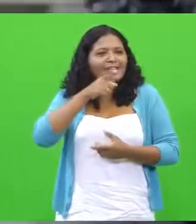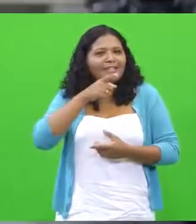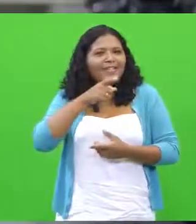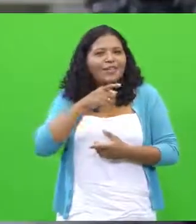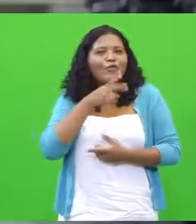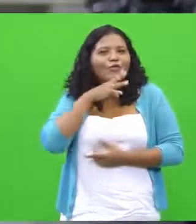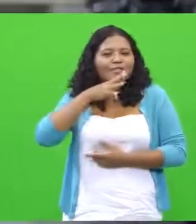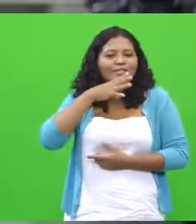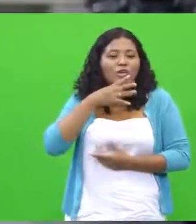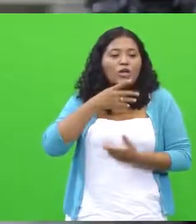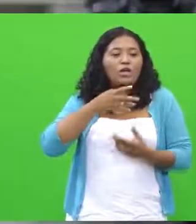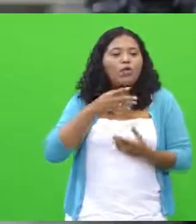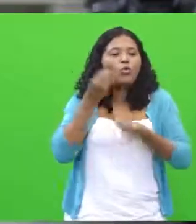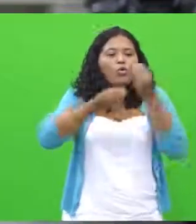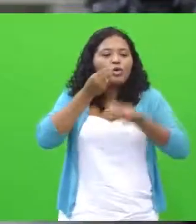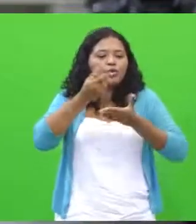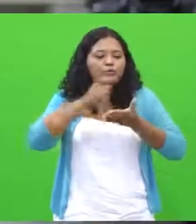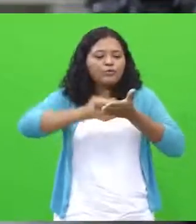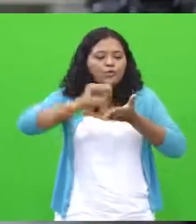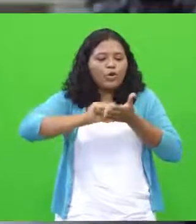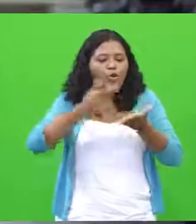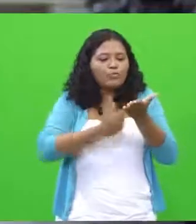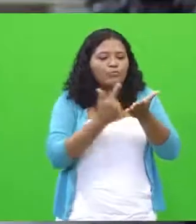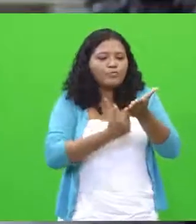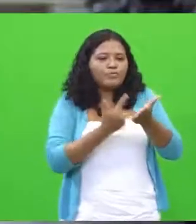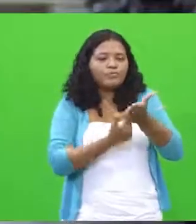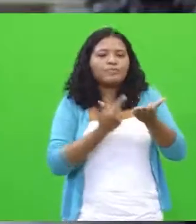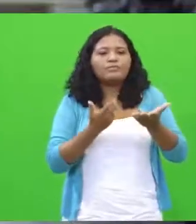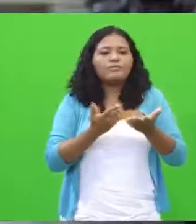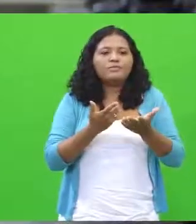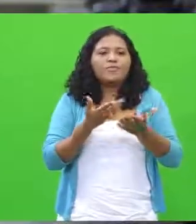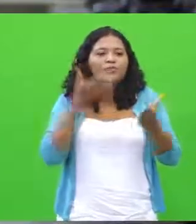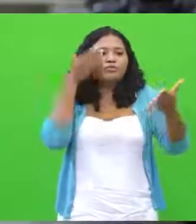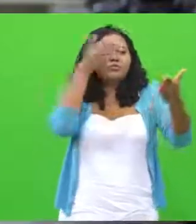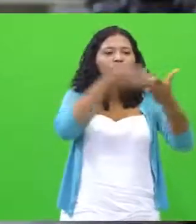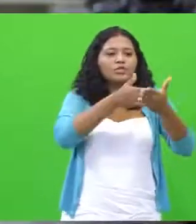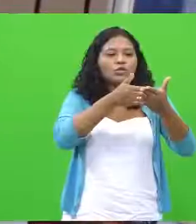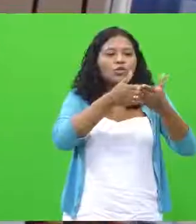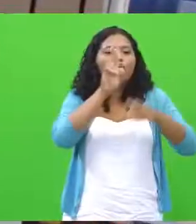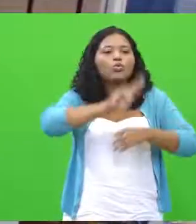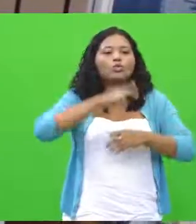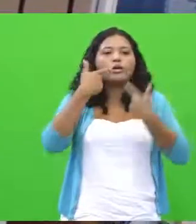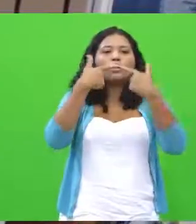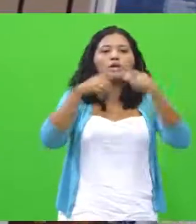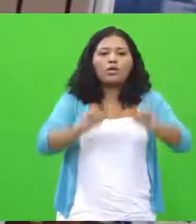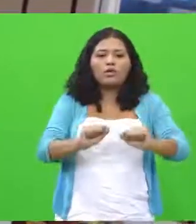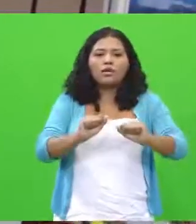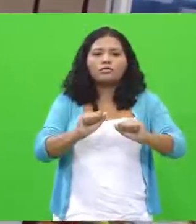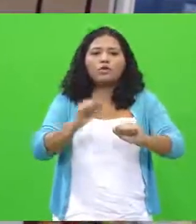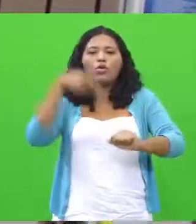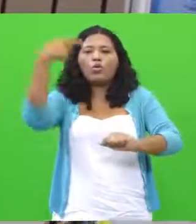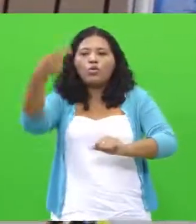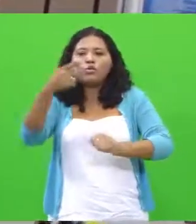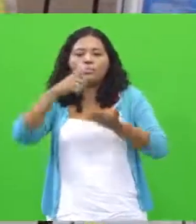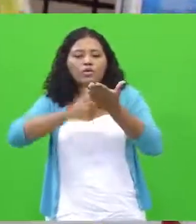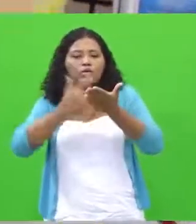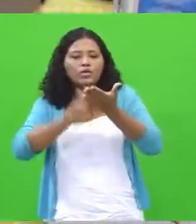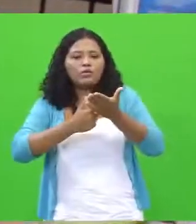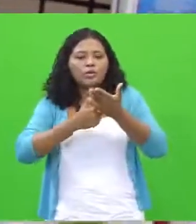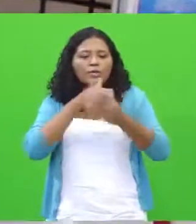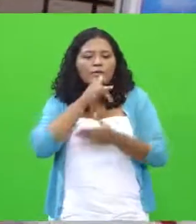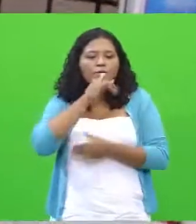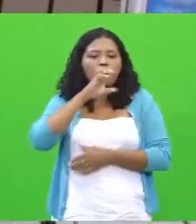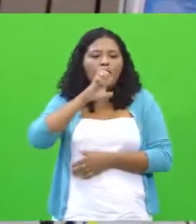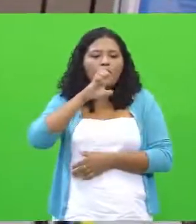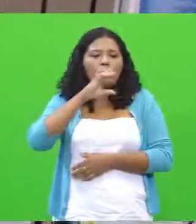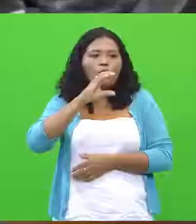com aquela público, algum vulgo que eu quero atingir, eu uso uma linguagem. Quando eu vou fazer um outro livro, um livro sobre economia, outra coisa, sobre contabilidade, eu